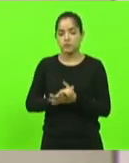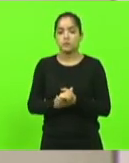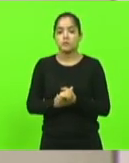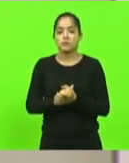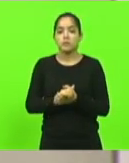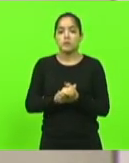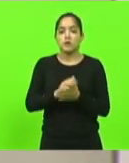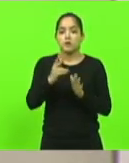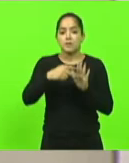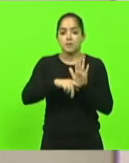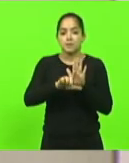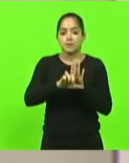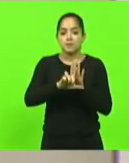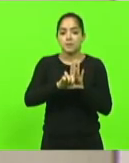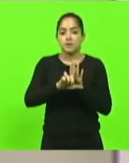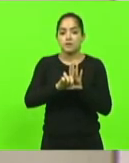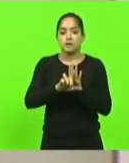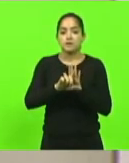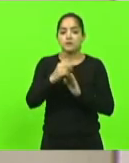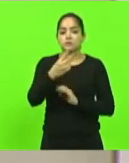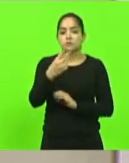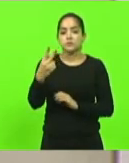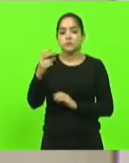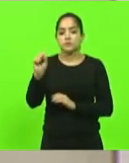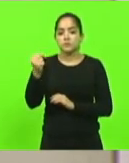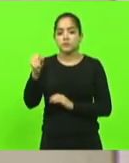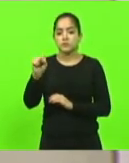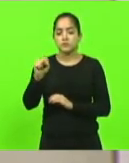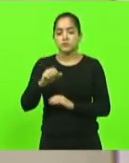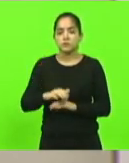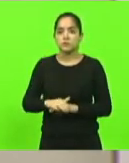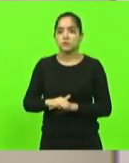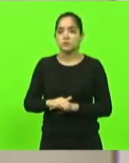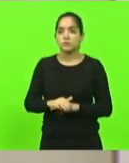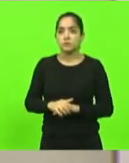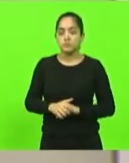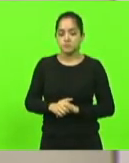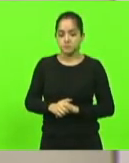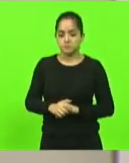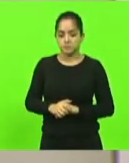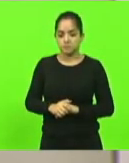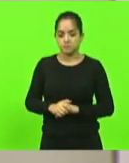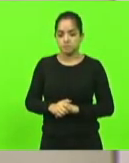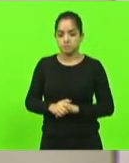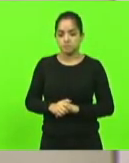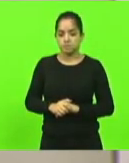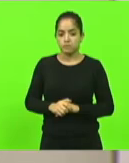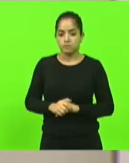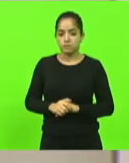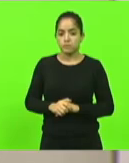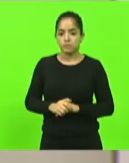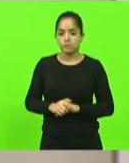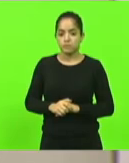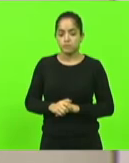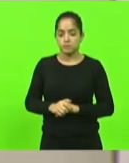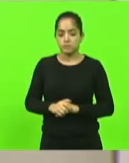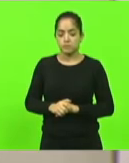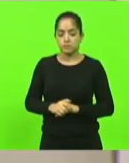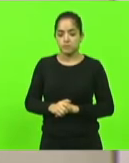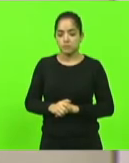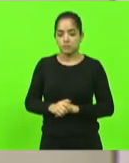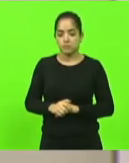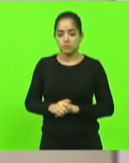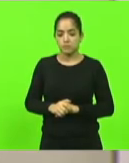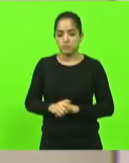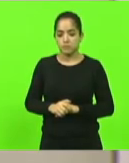228 de 2019 de autoria do deputado Felipe Estevão. Presidente, por gentileza, só exibir o extrato por gentileza da votação.